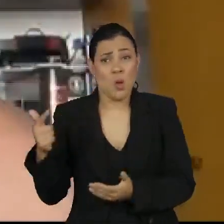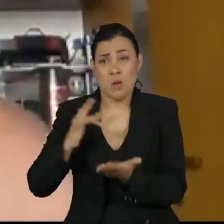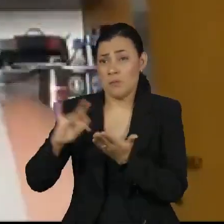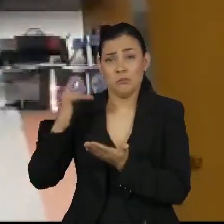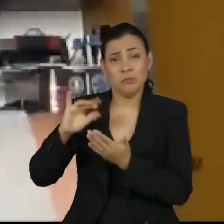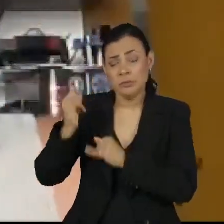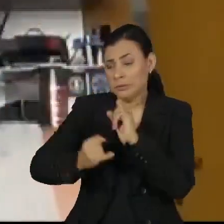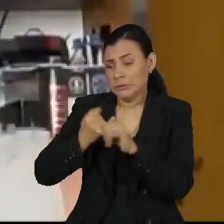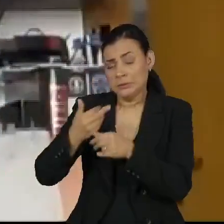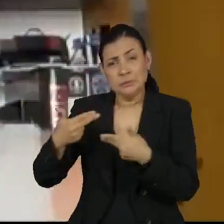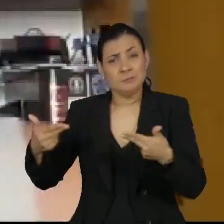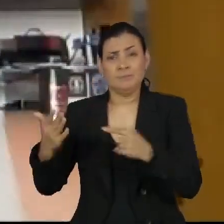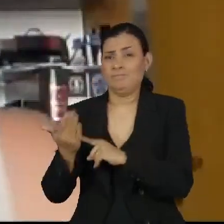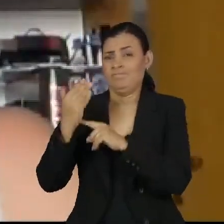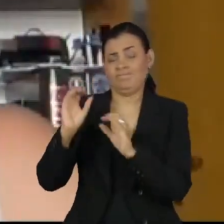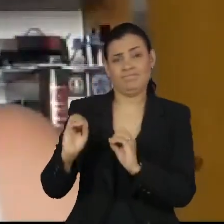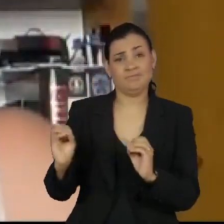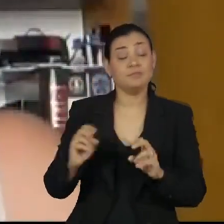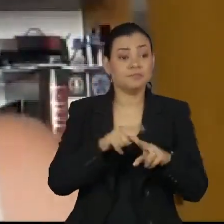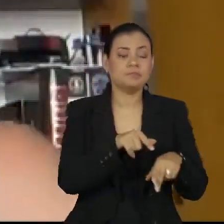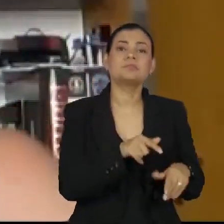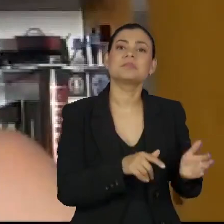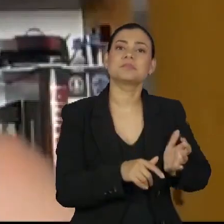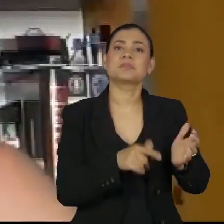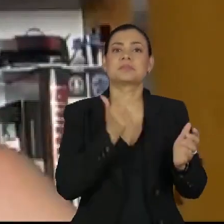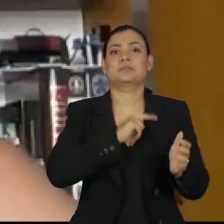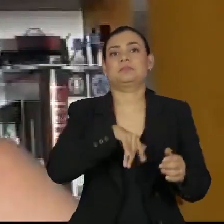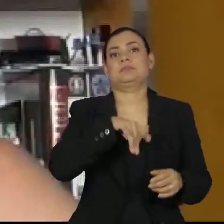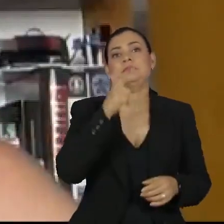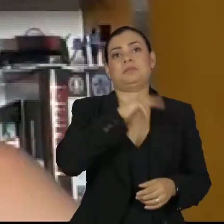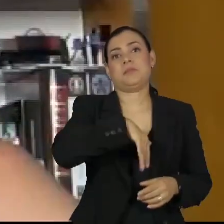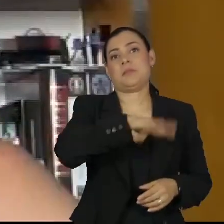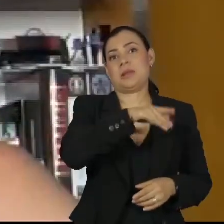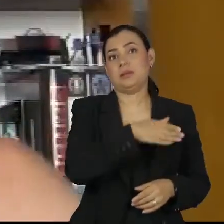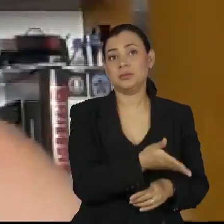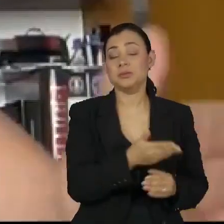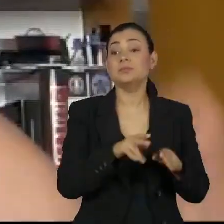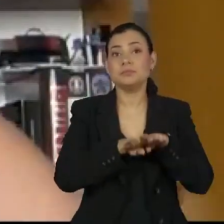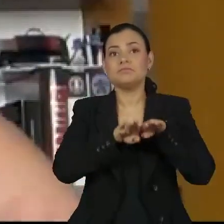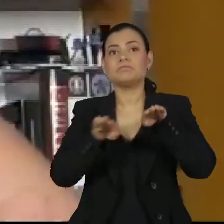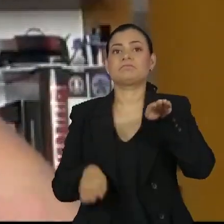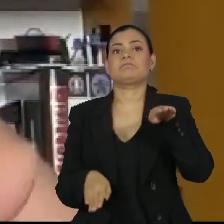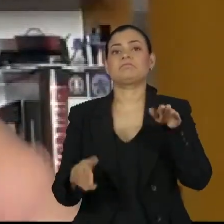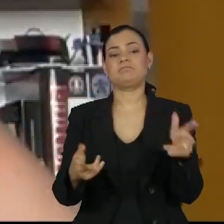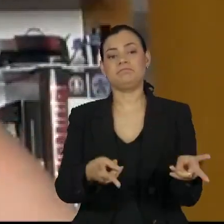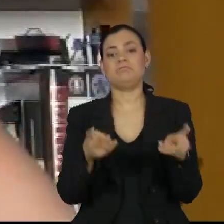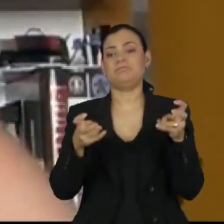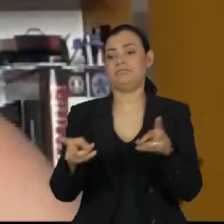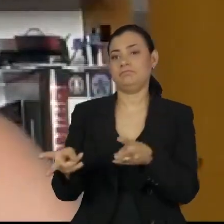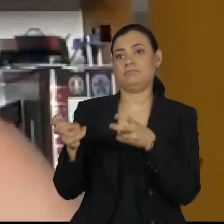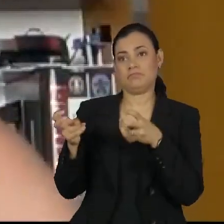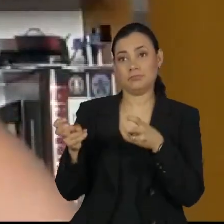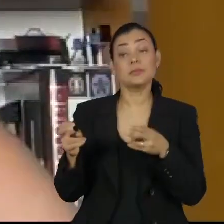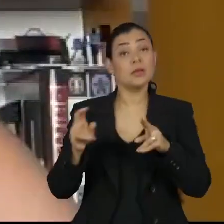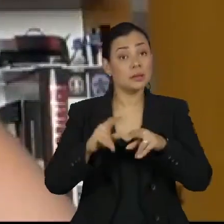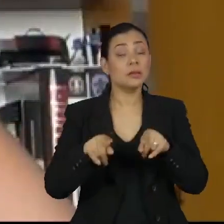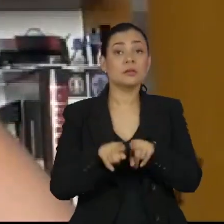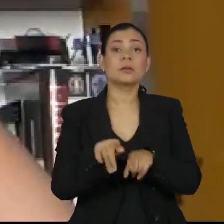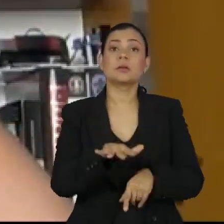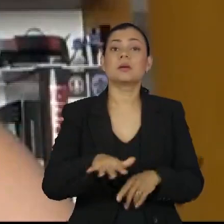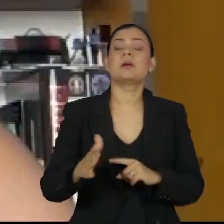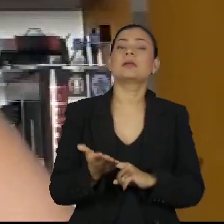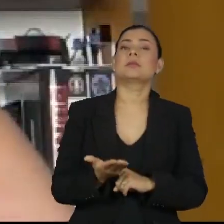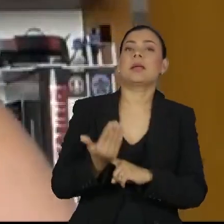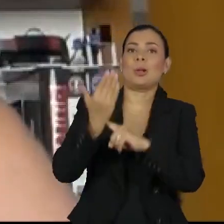as escolas com mais recursos e aquelas escolas com menos recursos. Então, a gente tem, de fato, também um trabalho grande no campo da